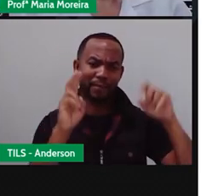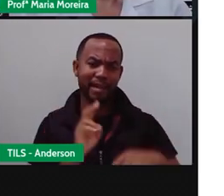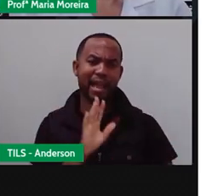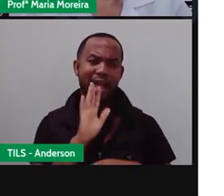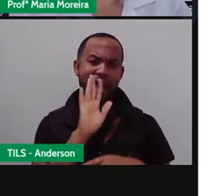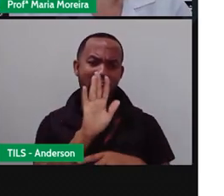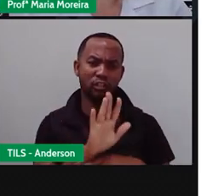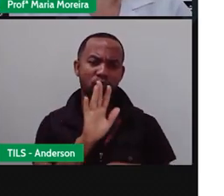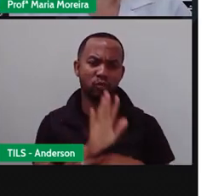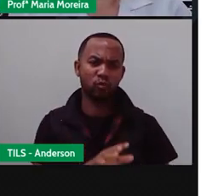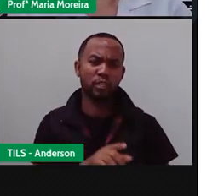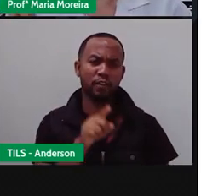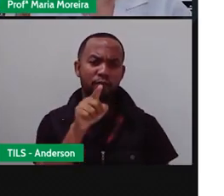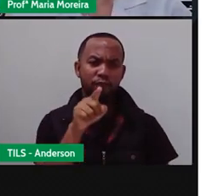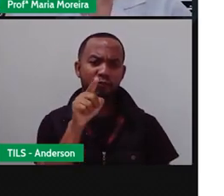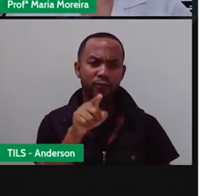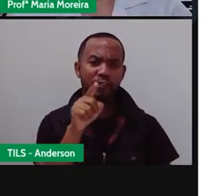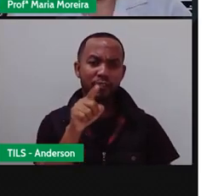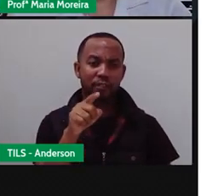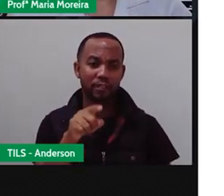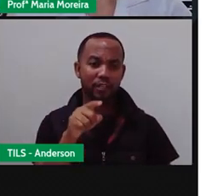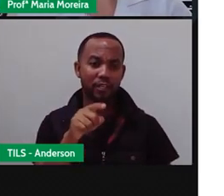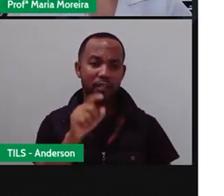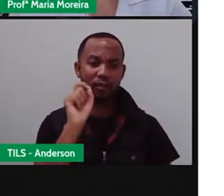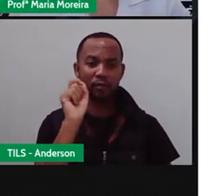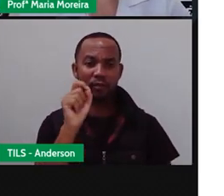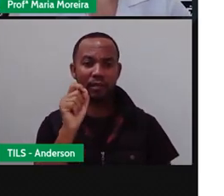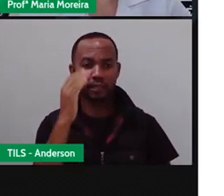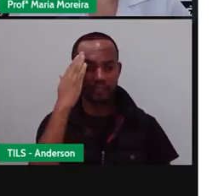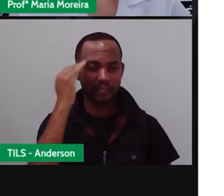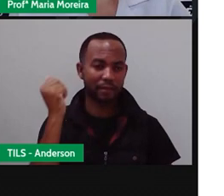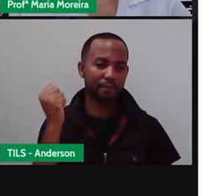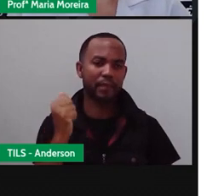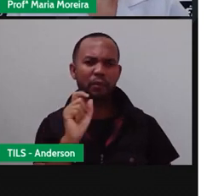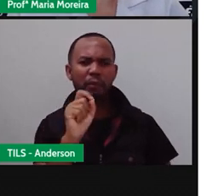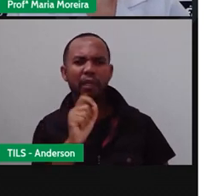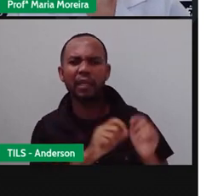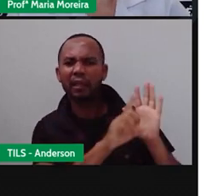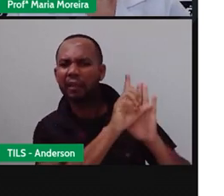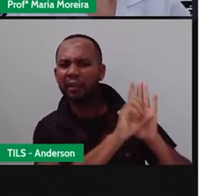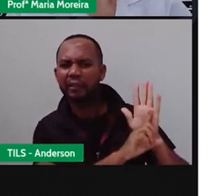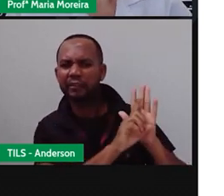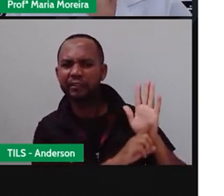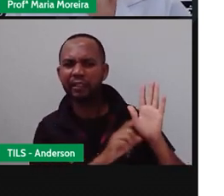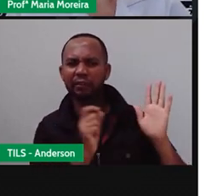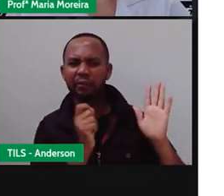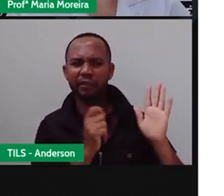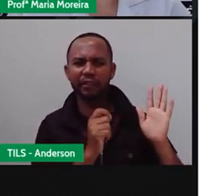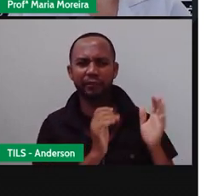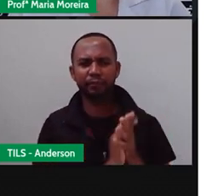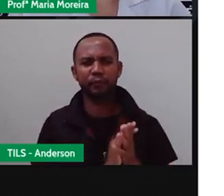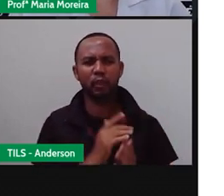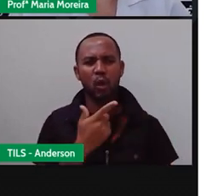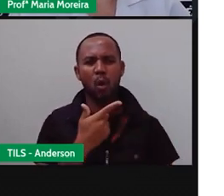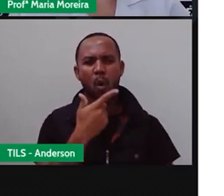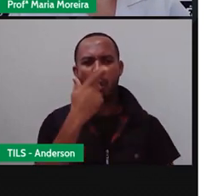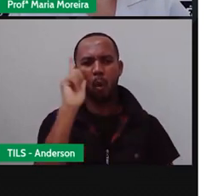identificar qual é tipo de lista que se trata. Não é isso? E há uma outra